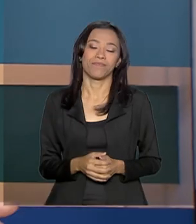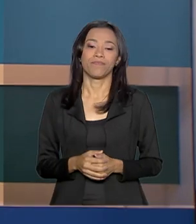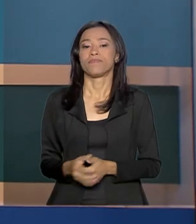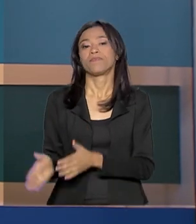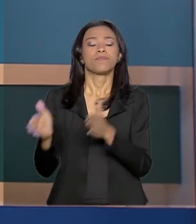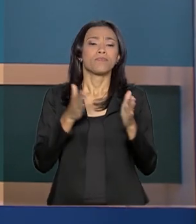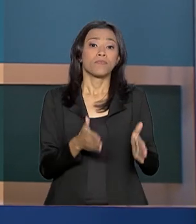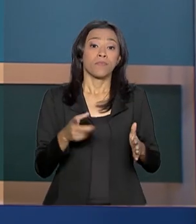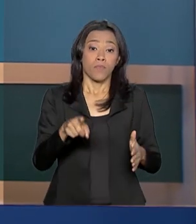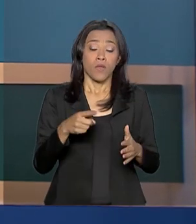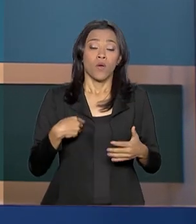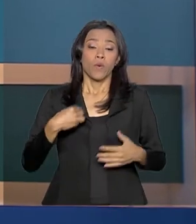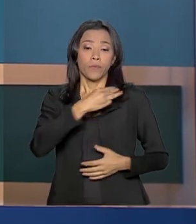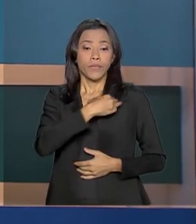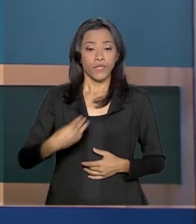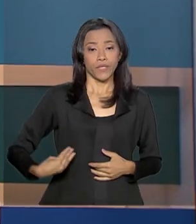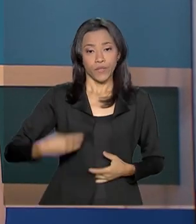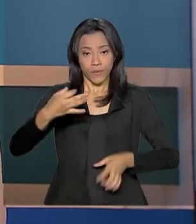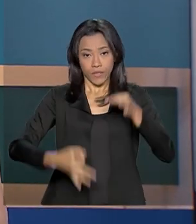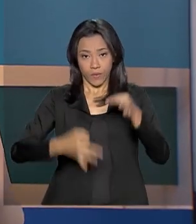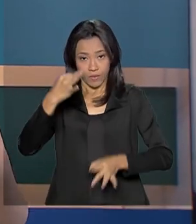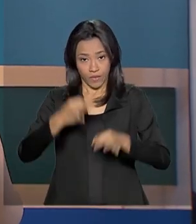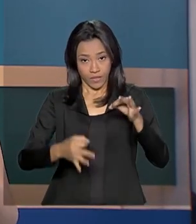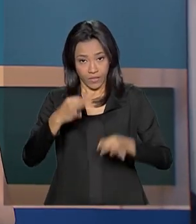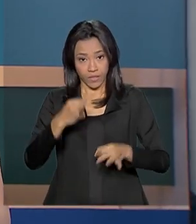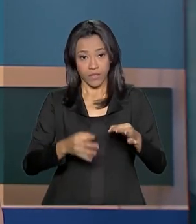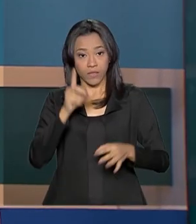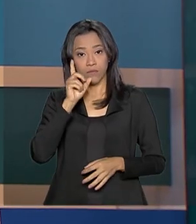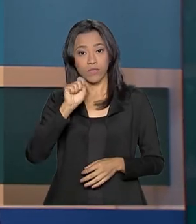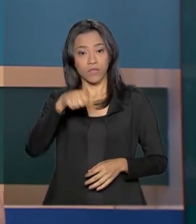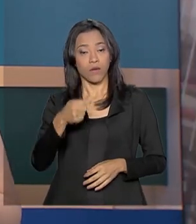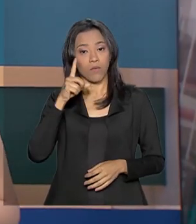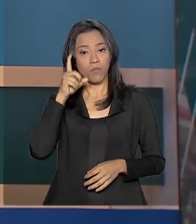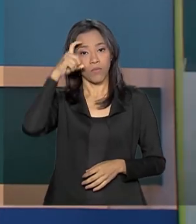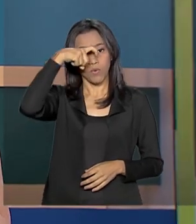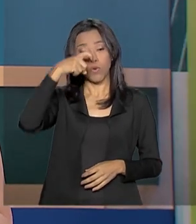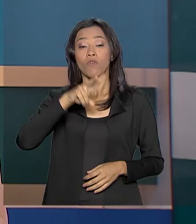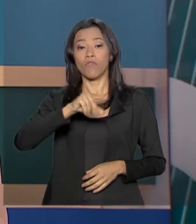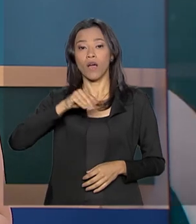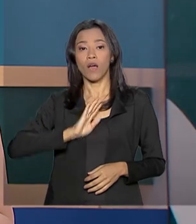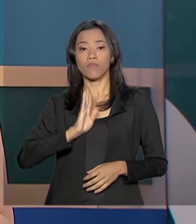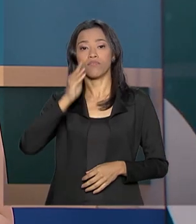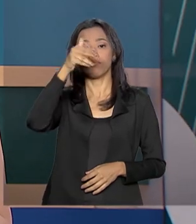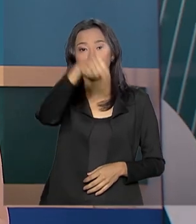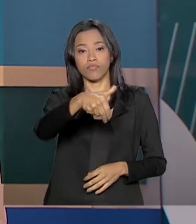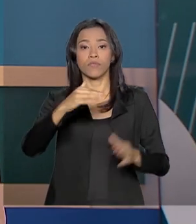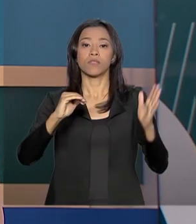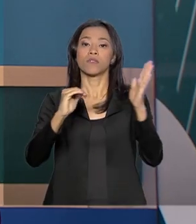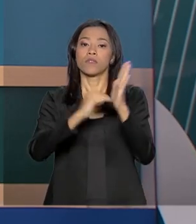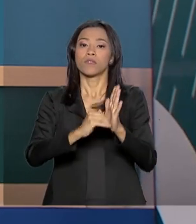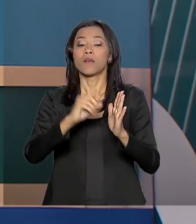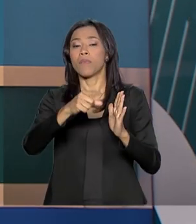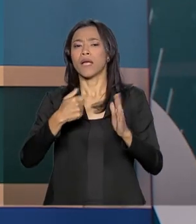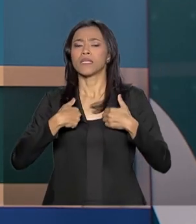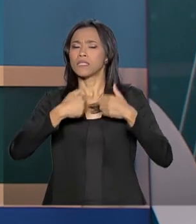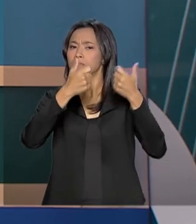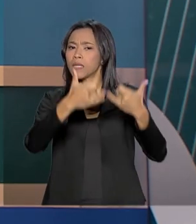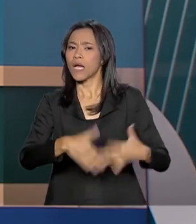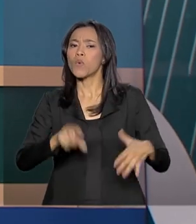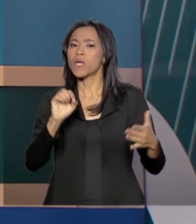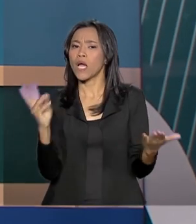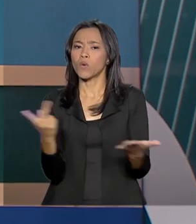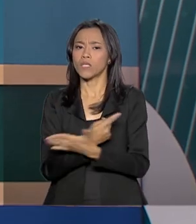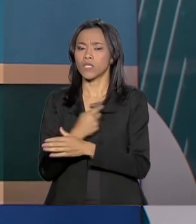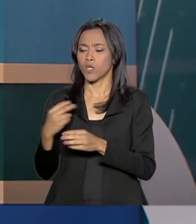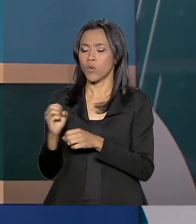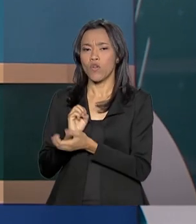O ministro da Justiça e Segurança Pública, Sérgio Moro, vai ao Senado na quarta-feira da semana que vem falar sobre o vazamento de mensagens trocadas entre